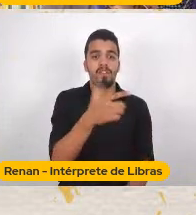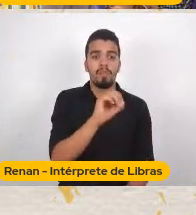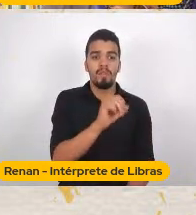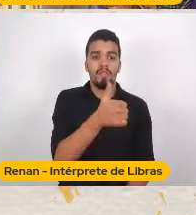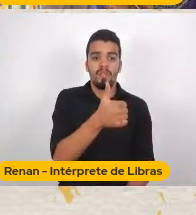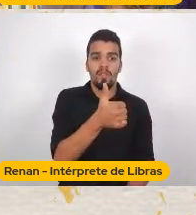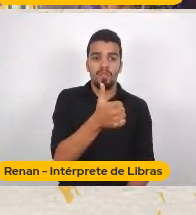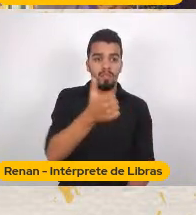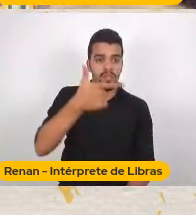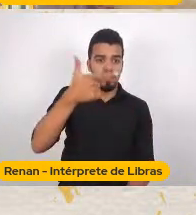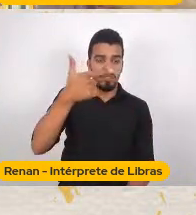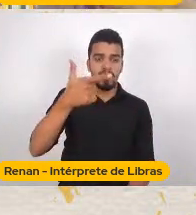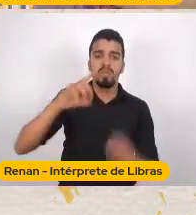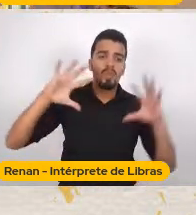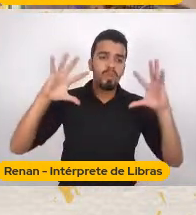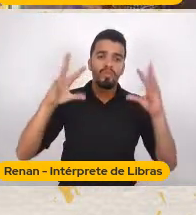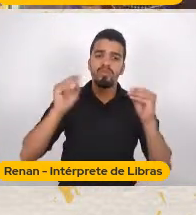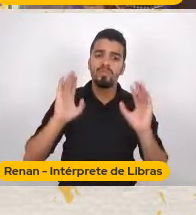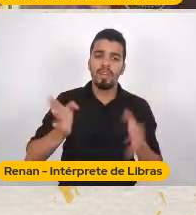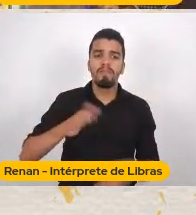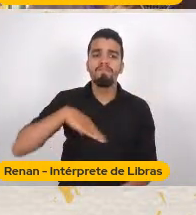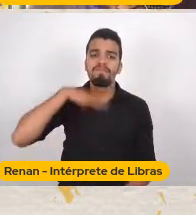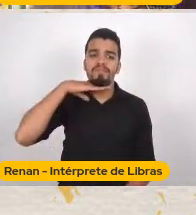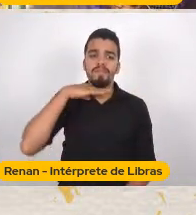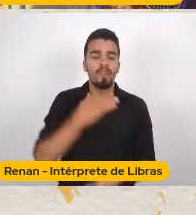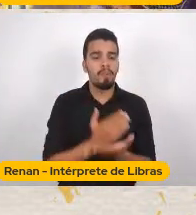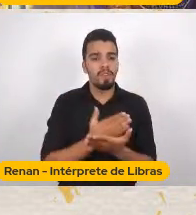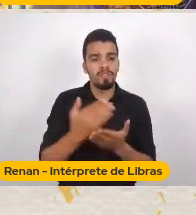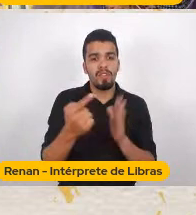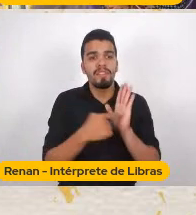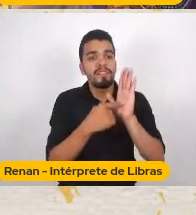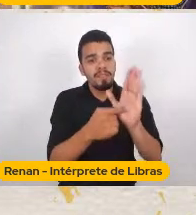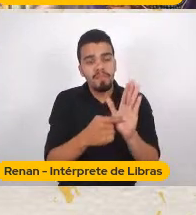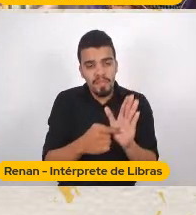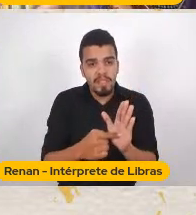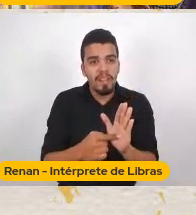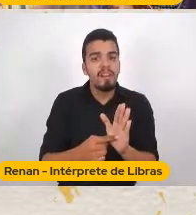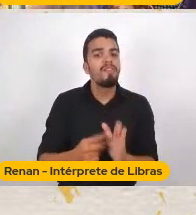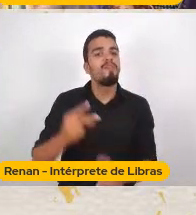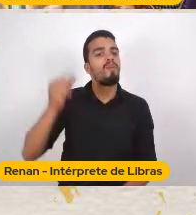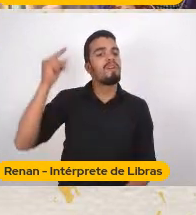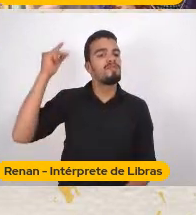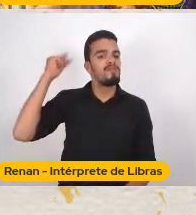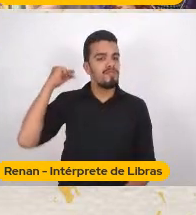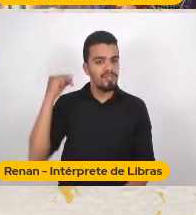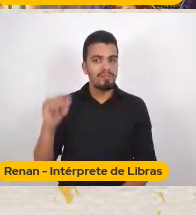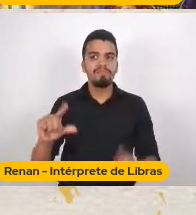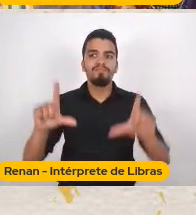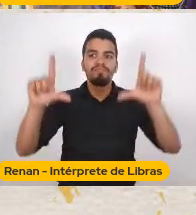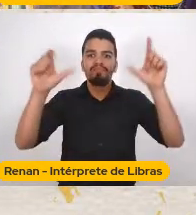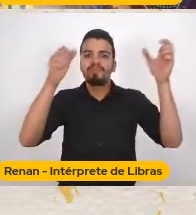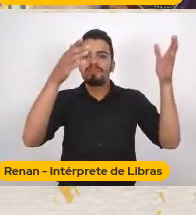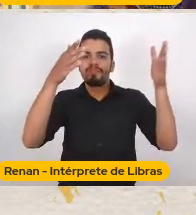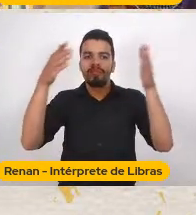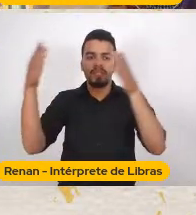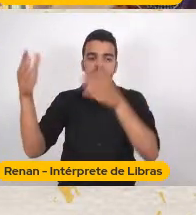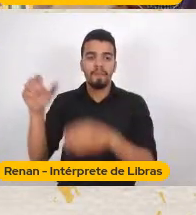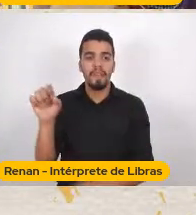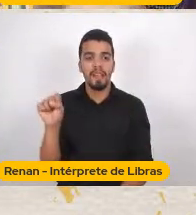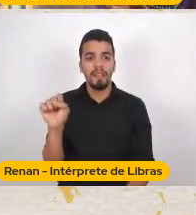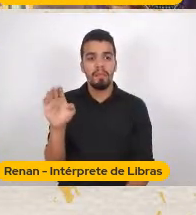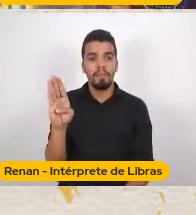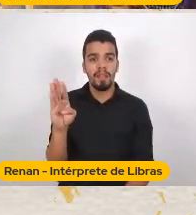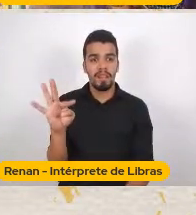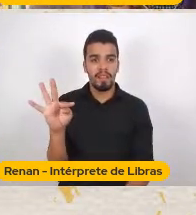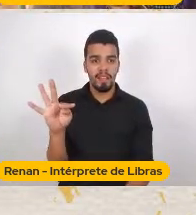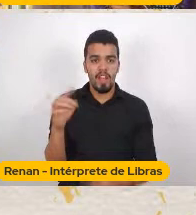Passaram os episódios Antigos Então O SBT É o maior operador Da violência brasileira Assim